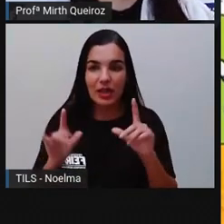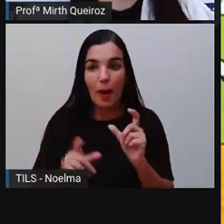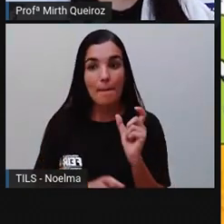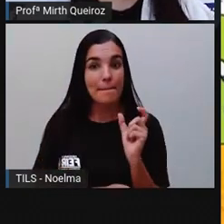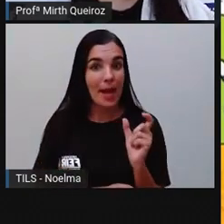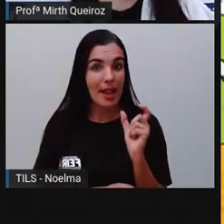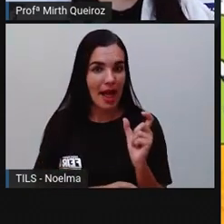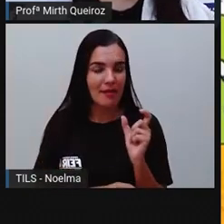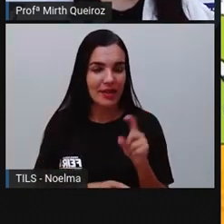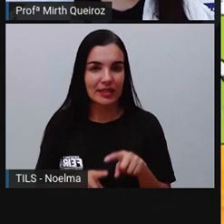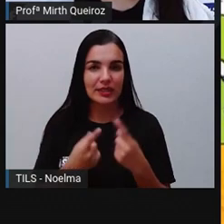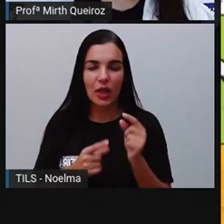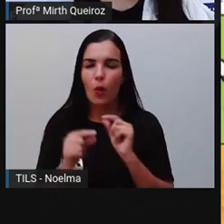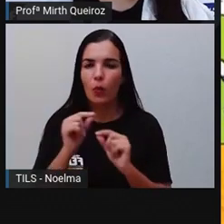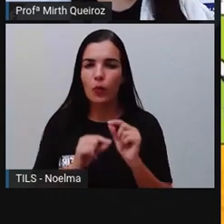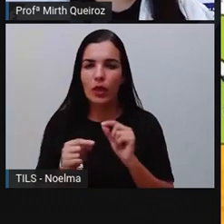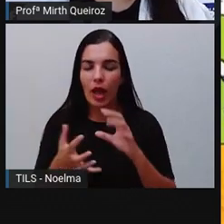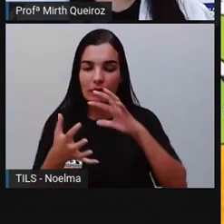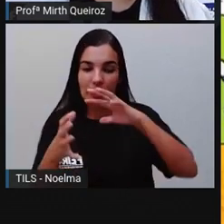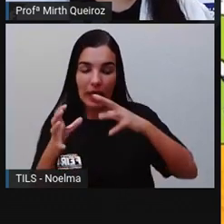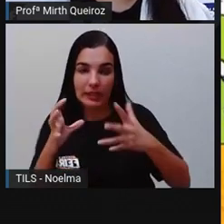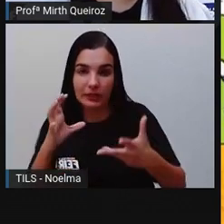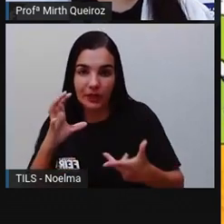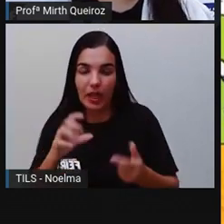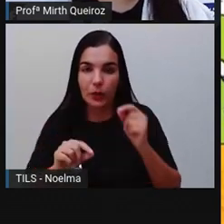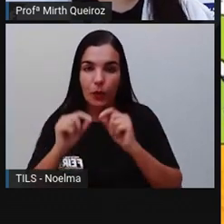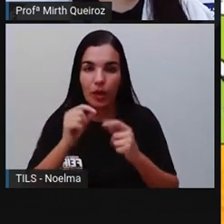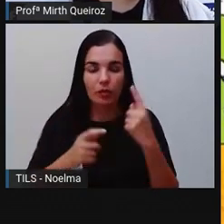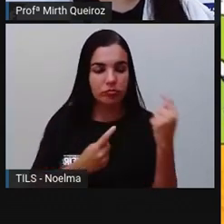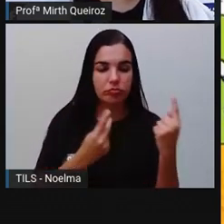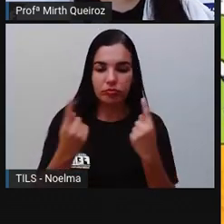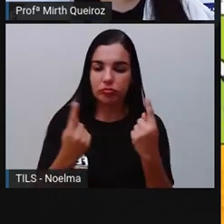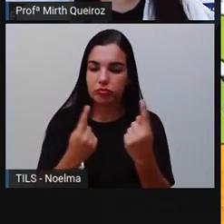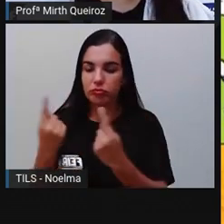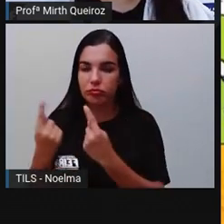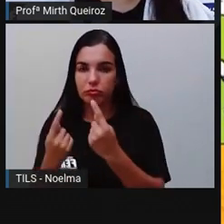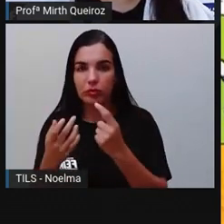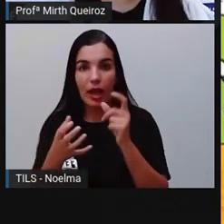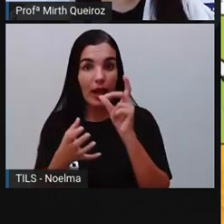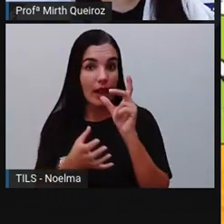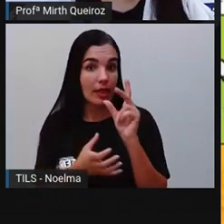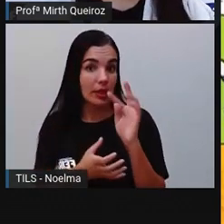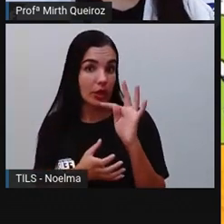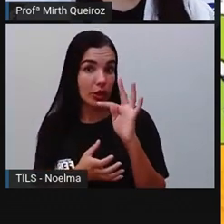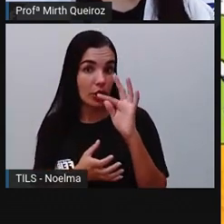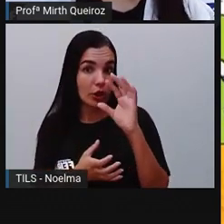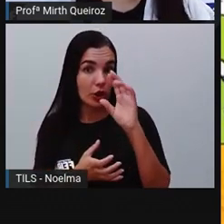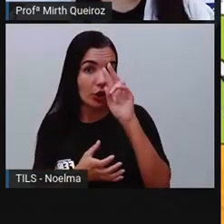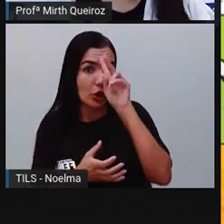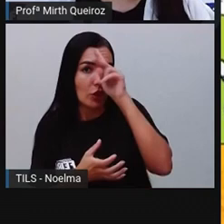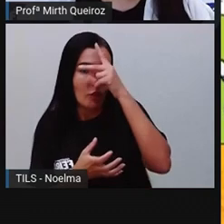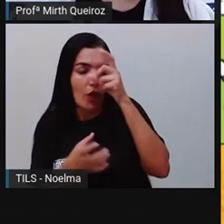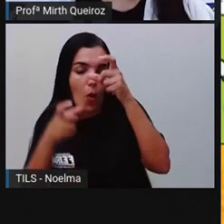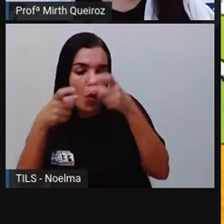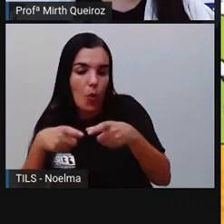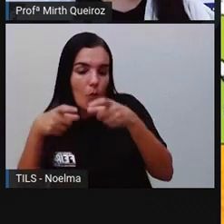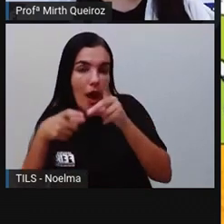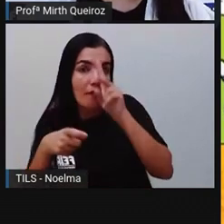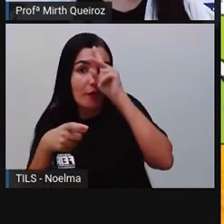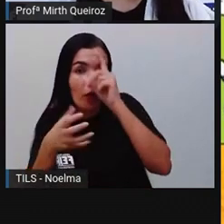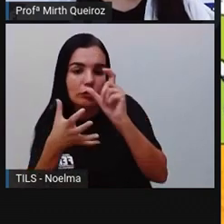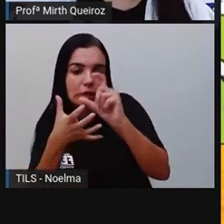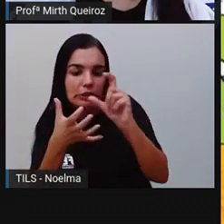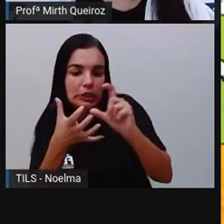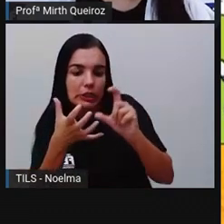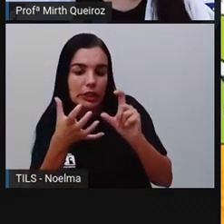as palavras, elas são classificadas de acordo com essa tonicidade, né? De acordo com o local onde essa